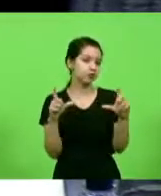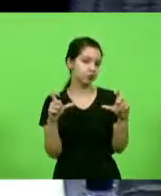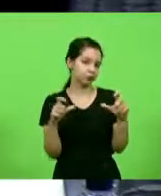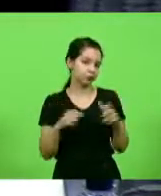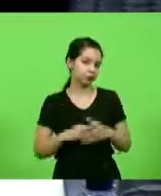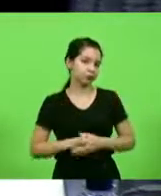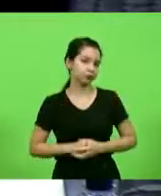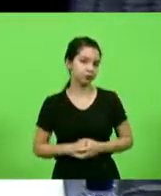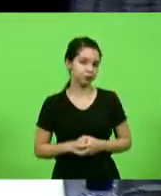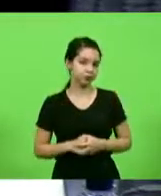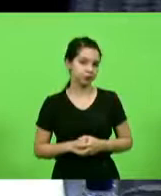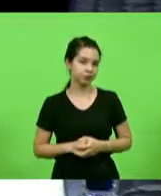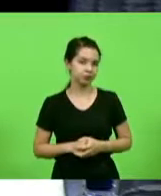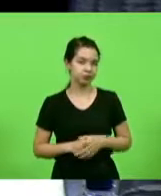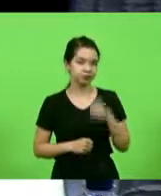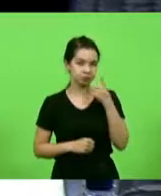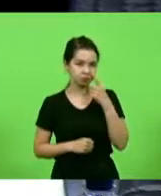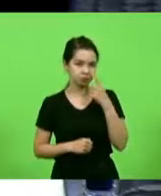Para a segunda foto.